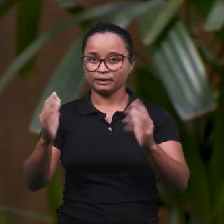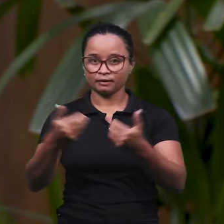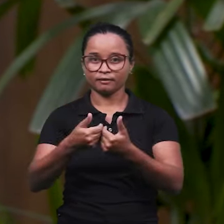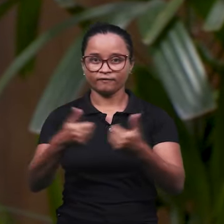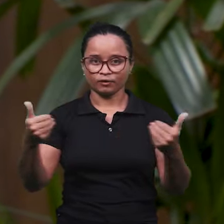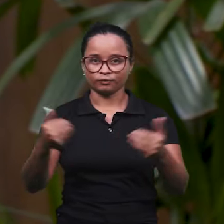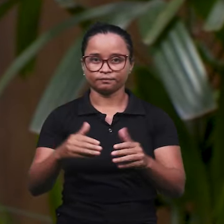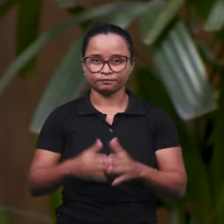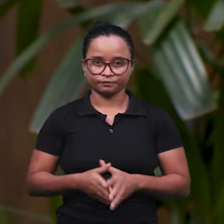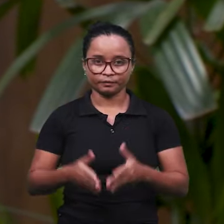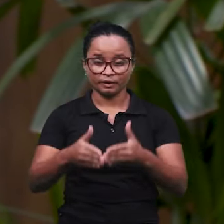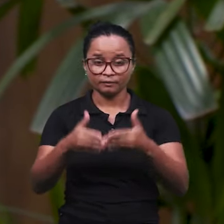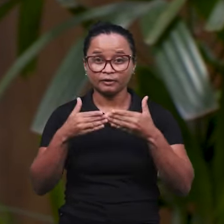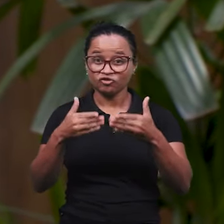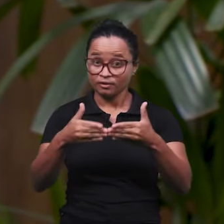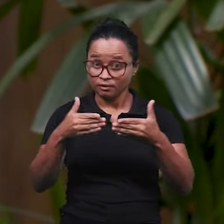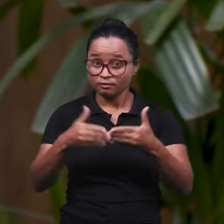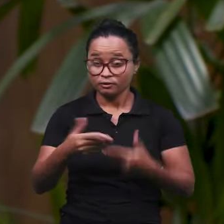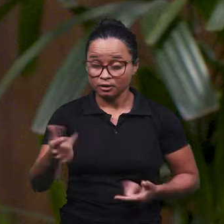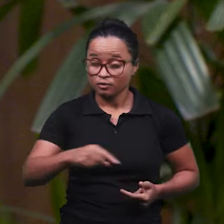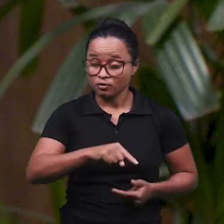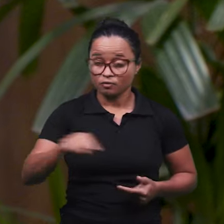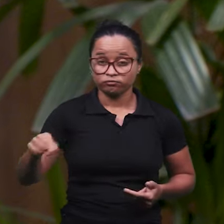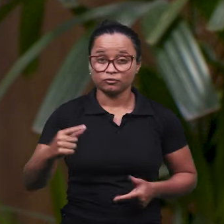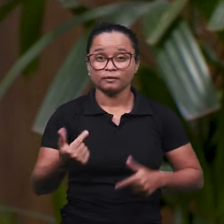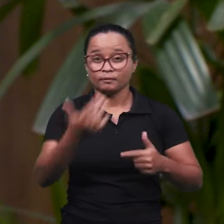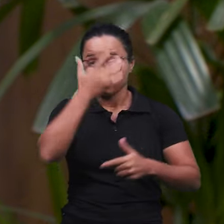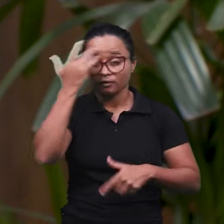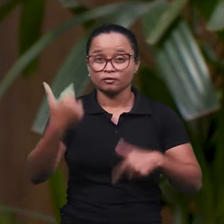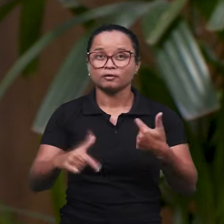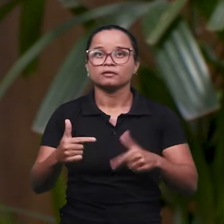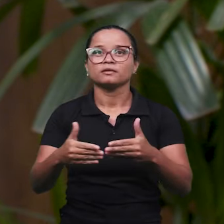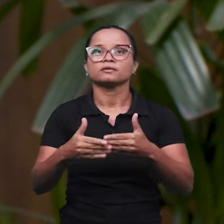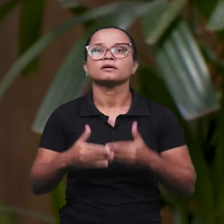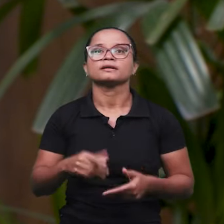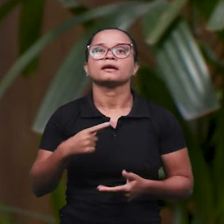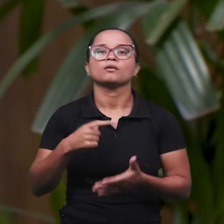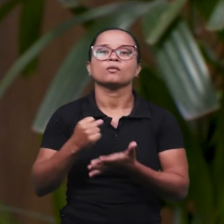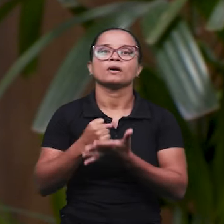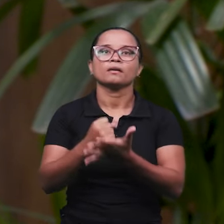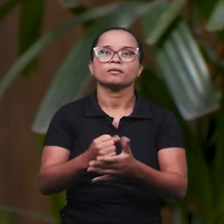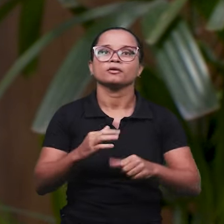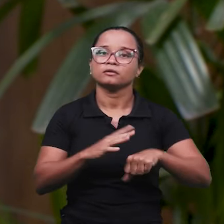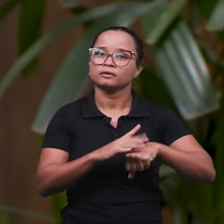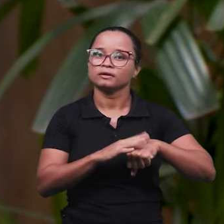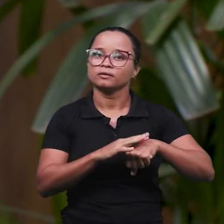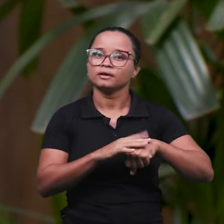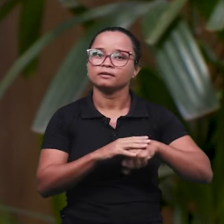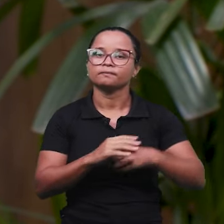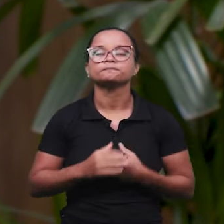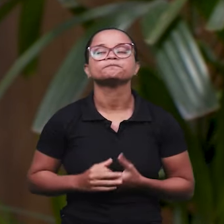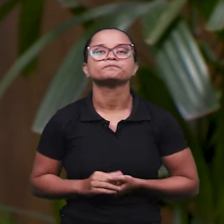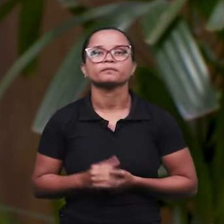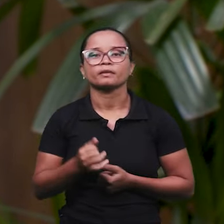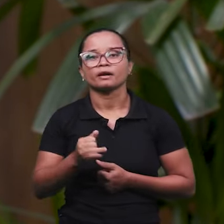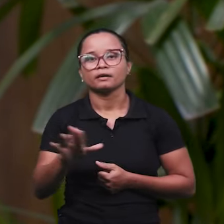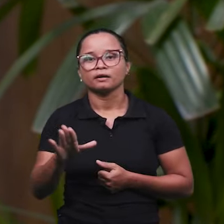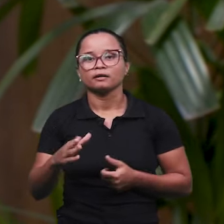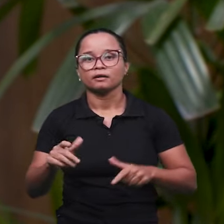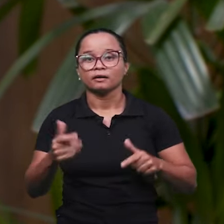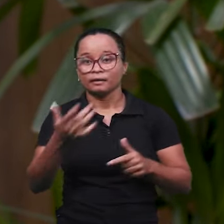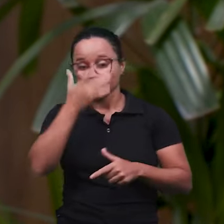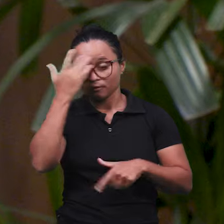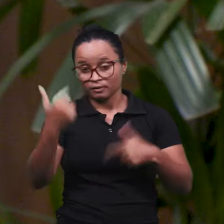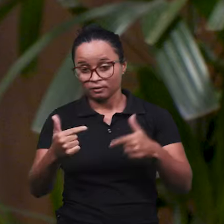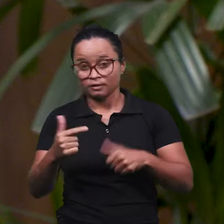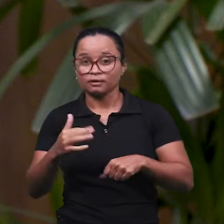afastado. Muitas vezes nem é um acidente de trabalho, às vezes é um auxílio-doença, né, o empregado ficou doente, então, quando ele é empregado de